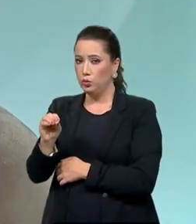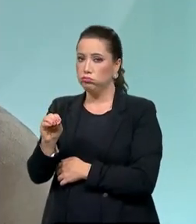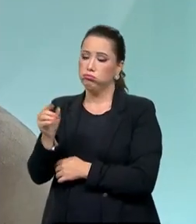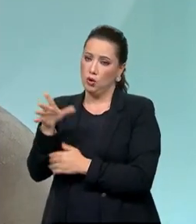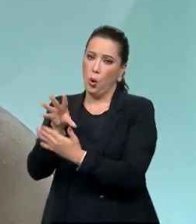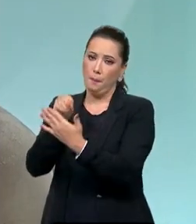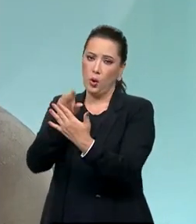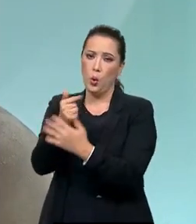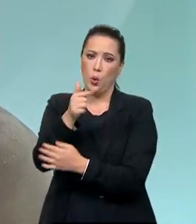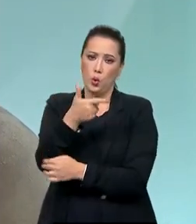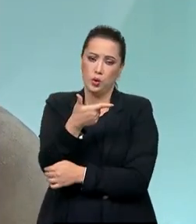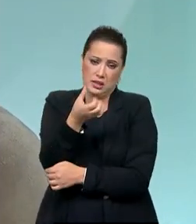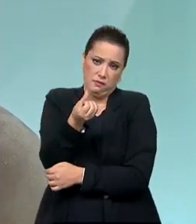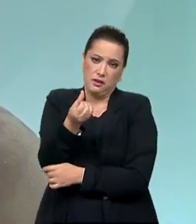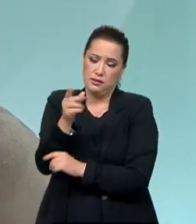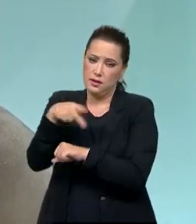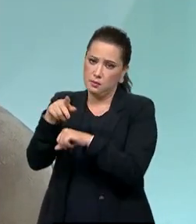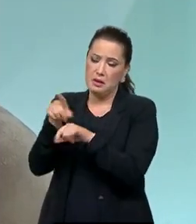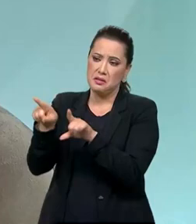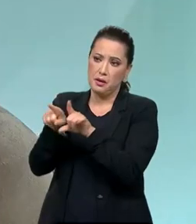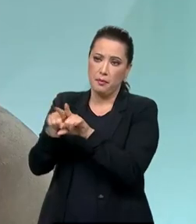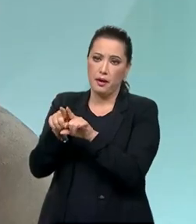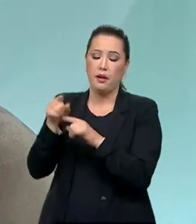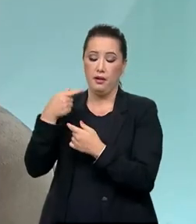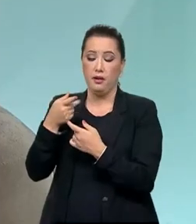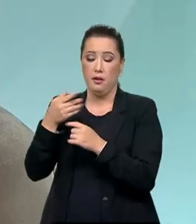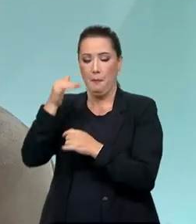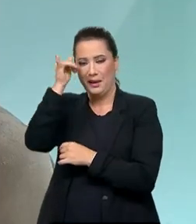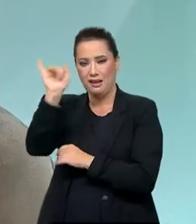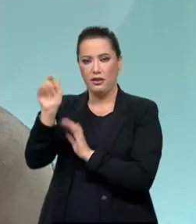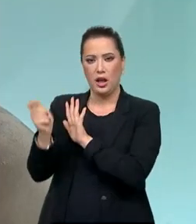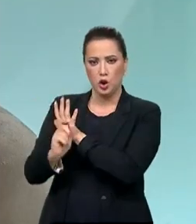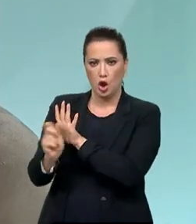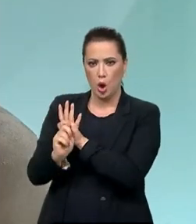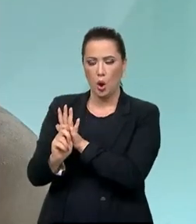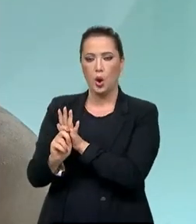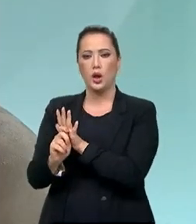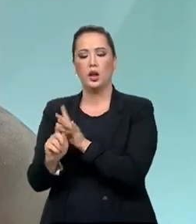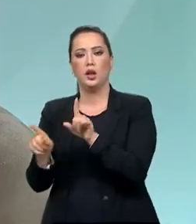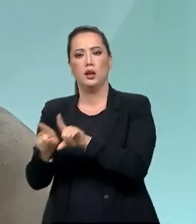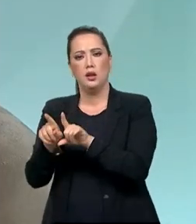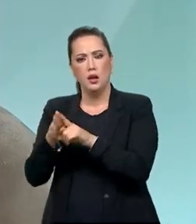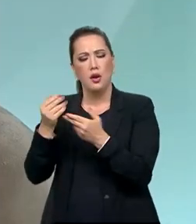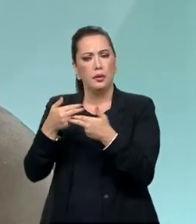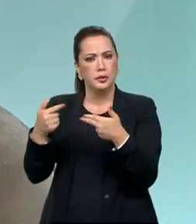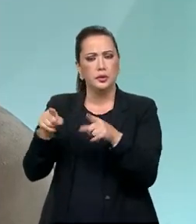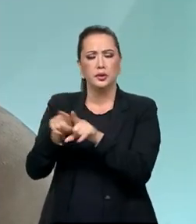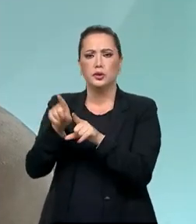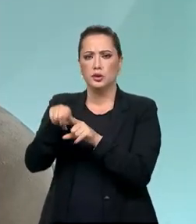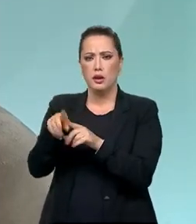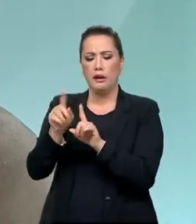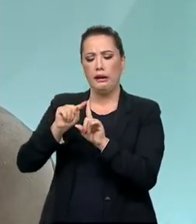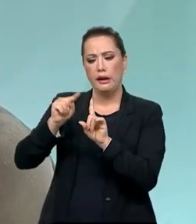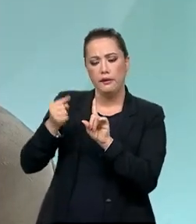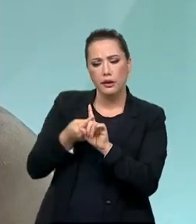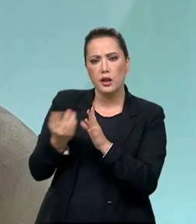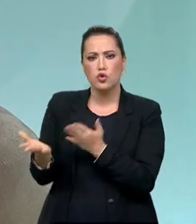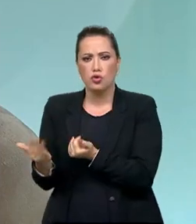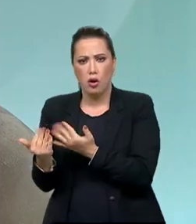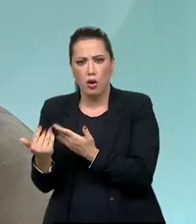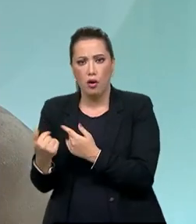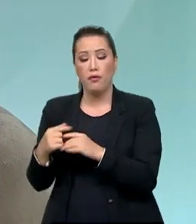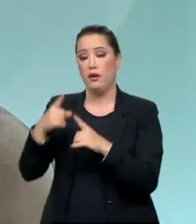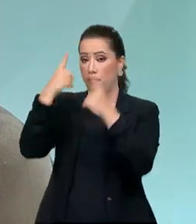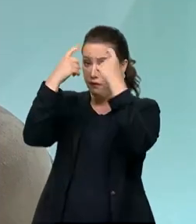né? Era para combater as drogas, conseguiu combater drogas, alcoolismo, evasão escolar, gravidez na adolescência e violência doméstica.